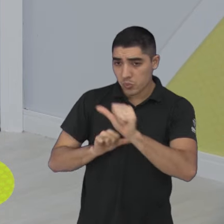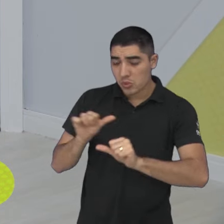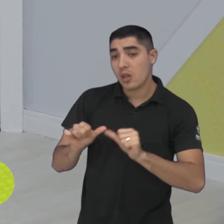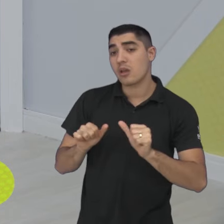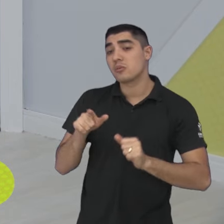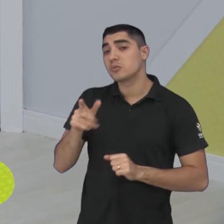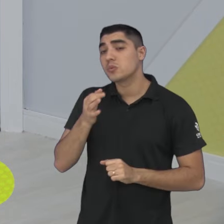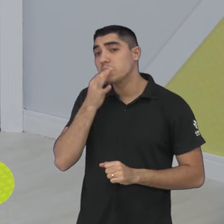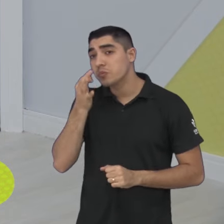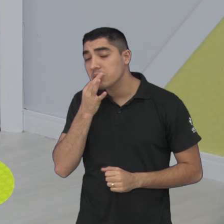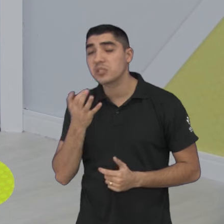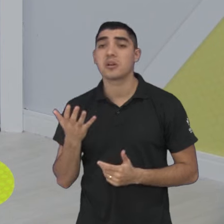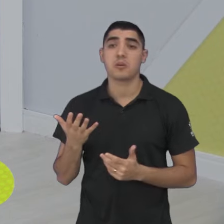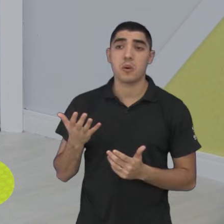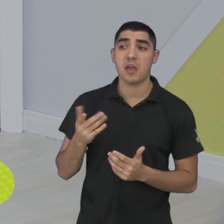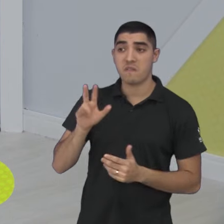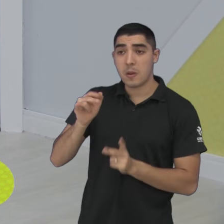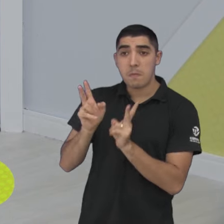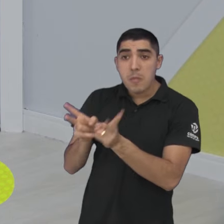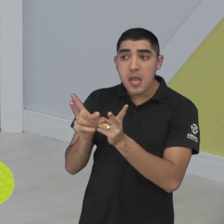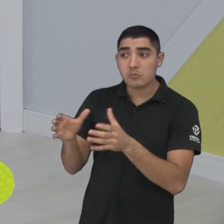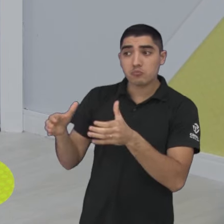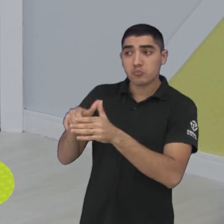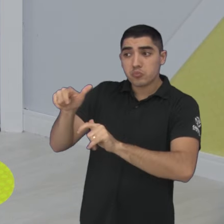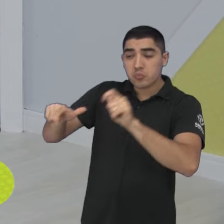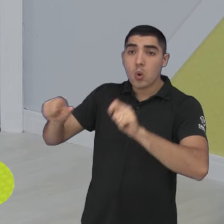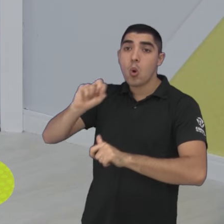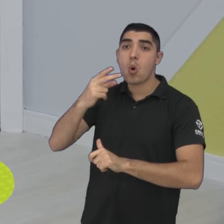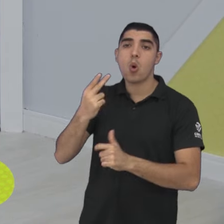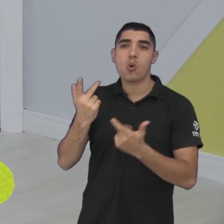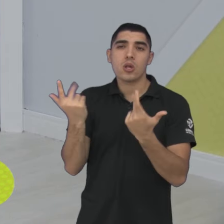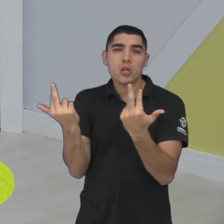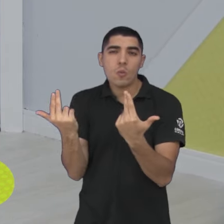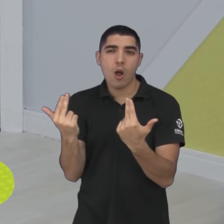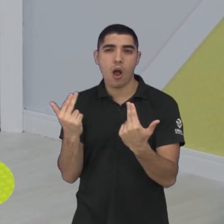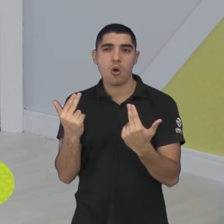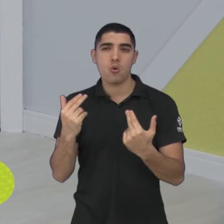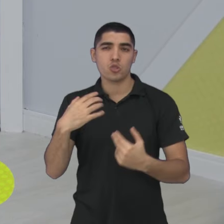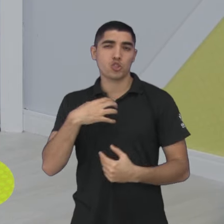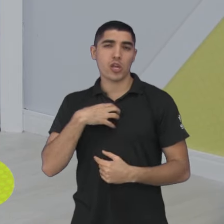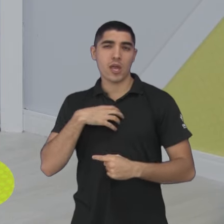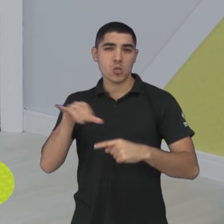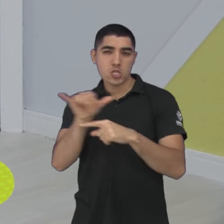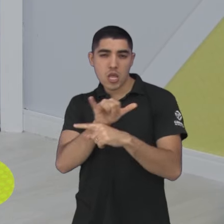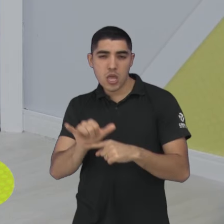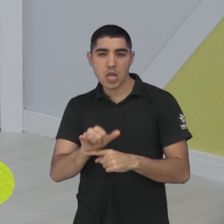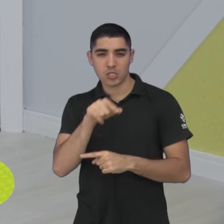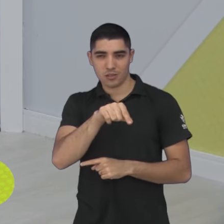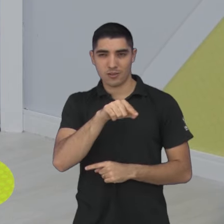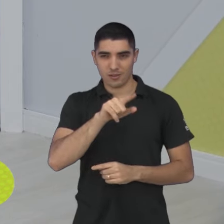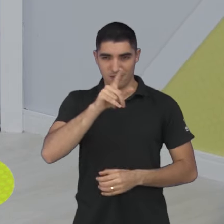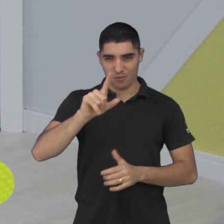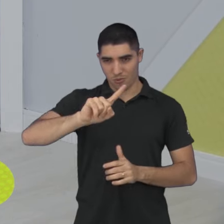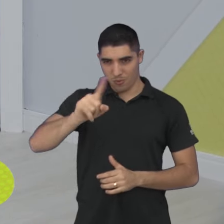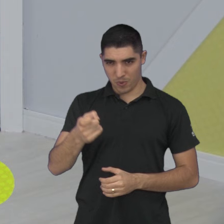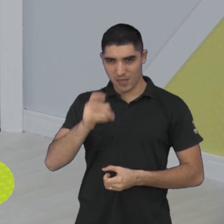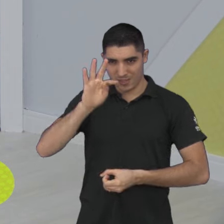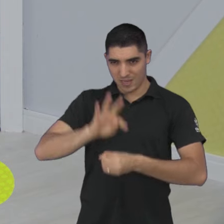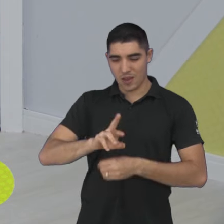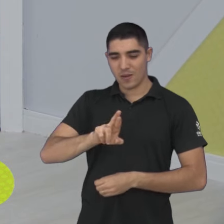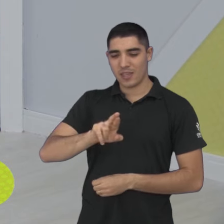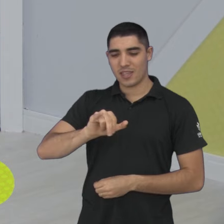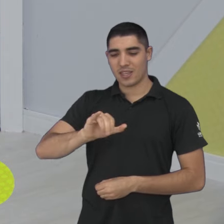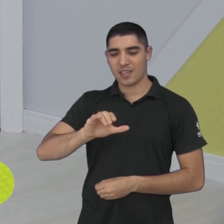jogando? Você acredita que ele vai manter aquela estrutura deixada pelo Ricardo Costa, já com algum dedo dele em relação a uma mudança ou outra